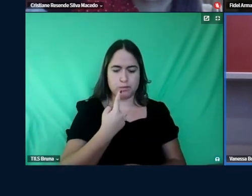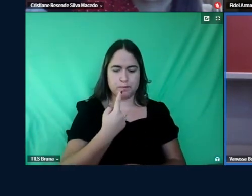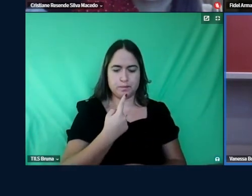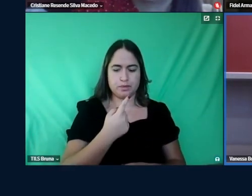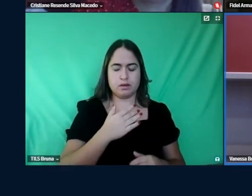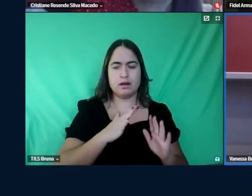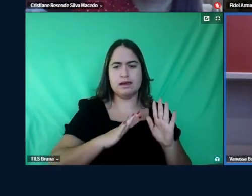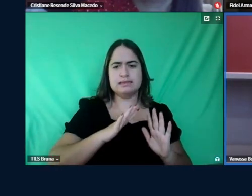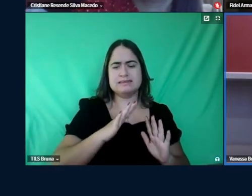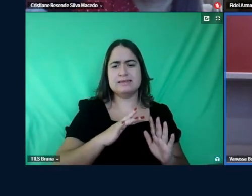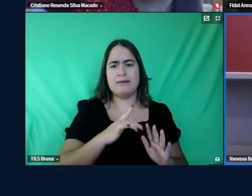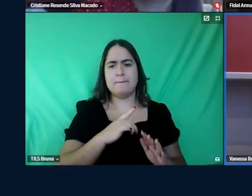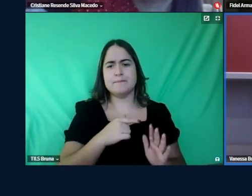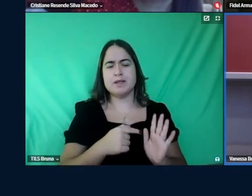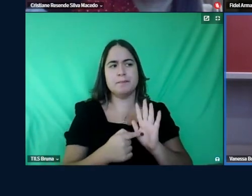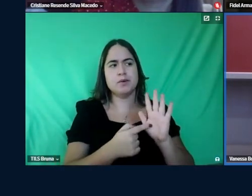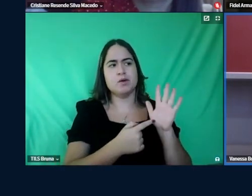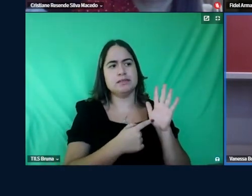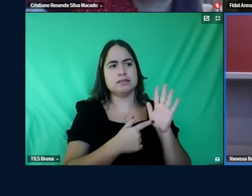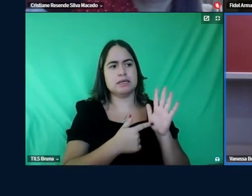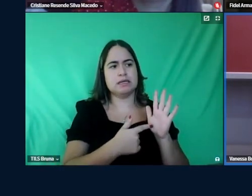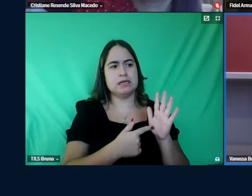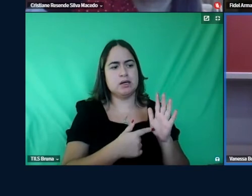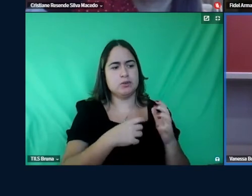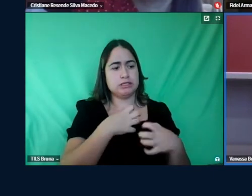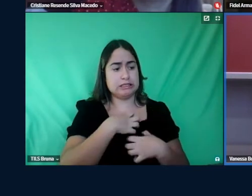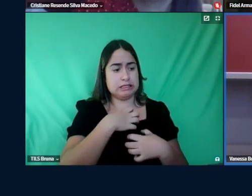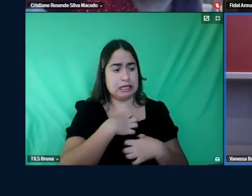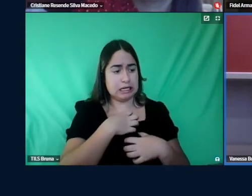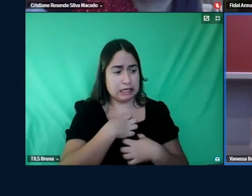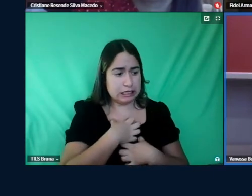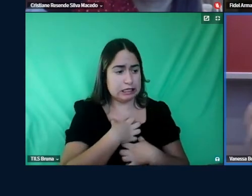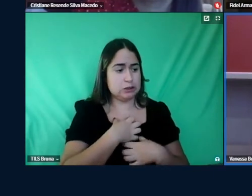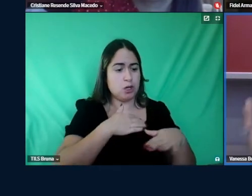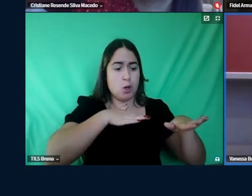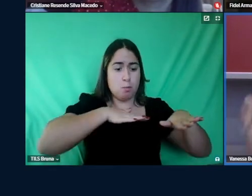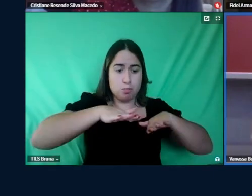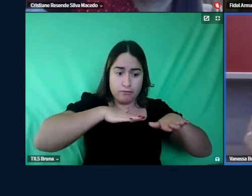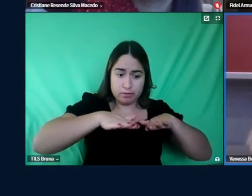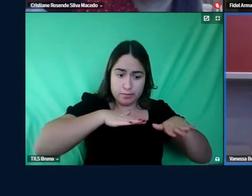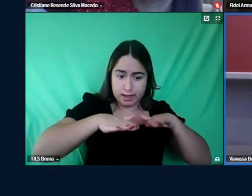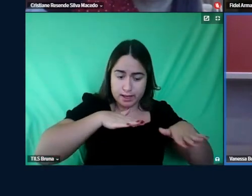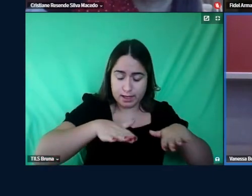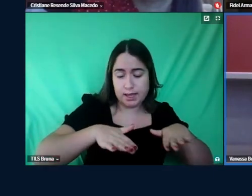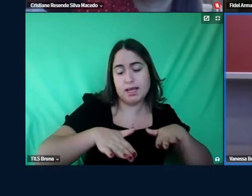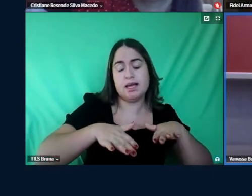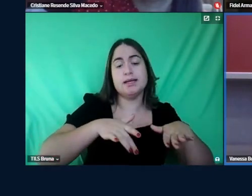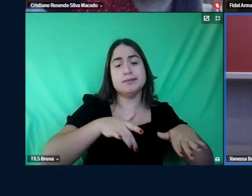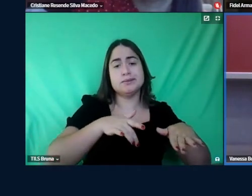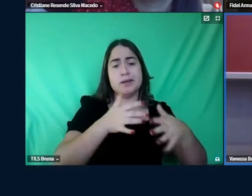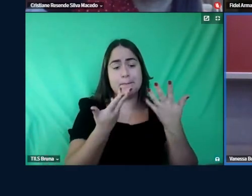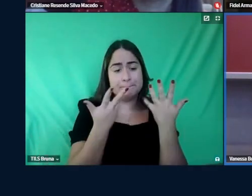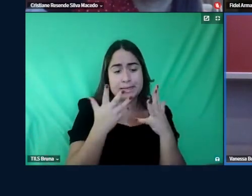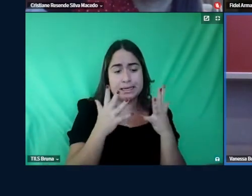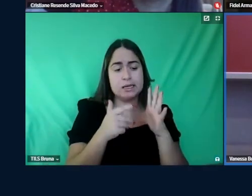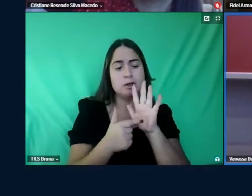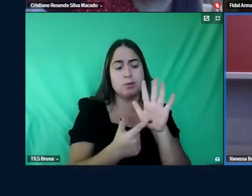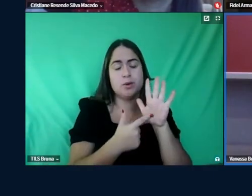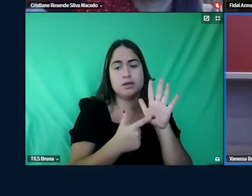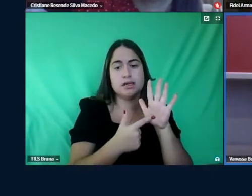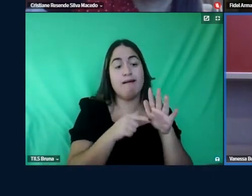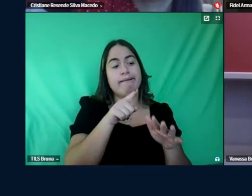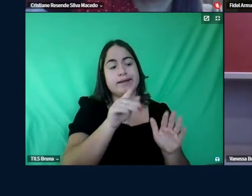suas estereotipias né os seus movimentos os seus flaps os seus movimentos de mão e aquilo é